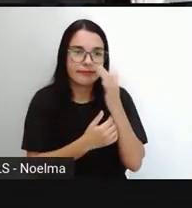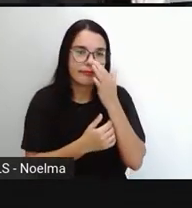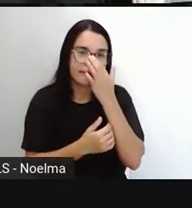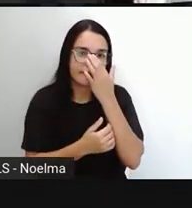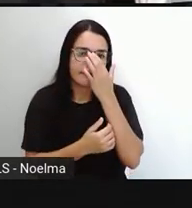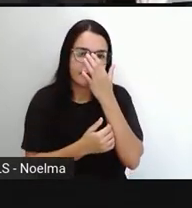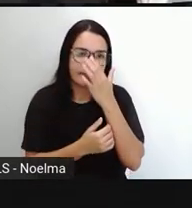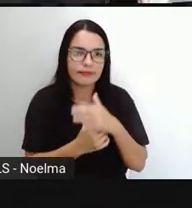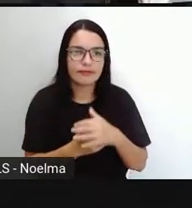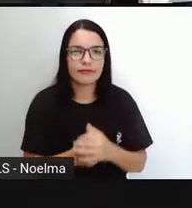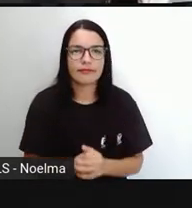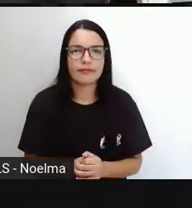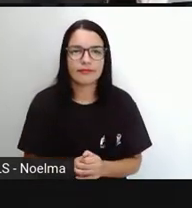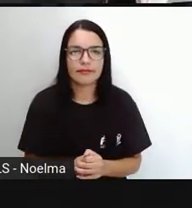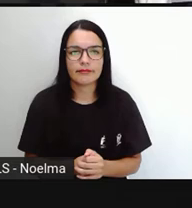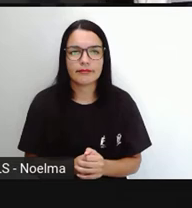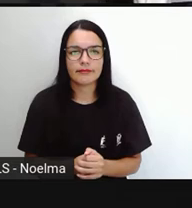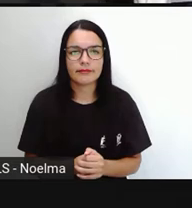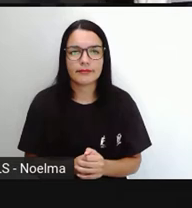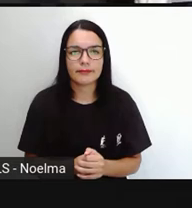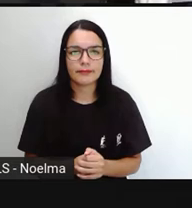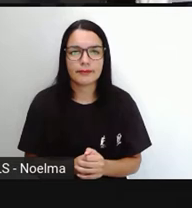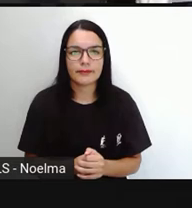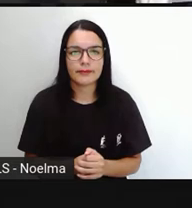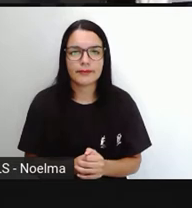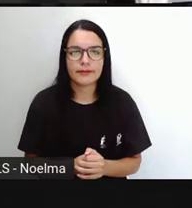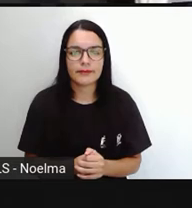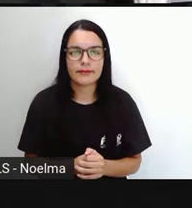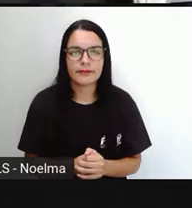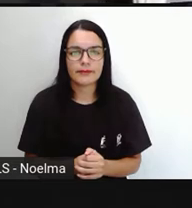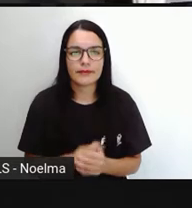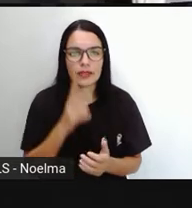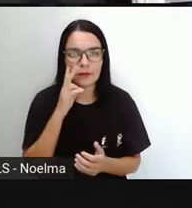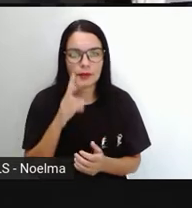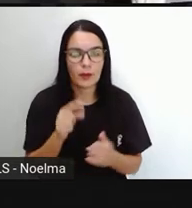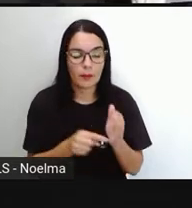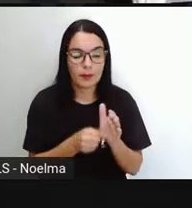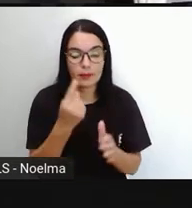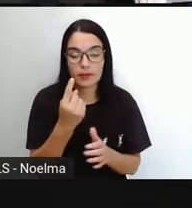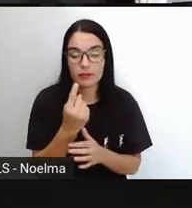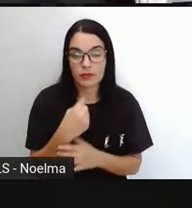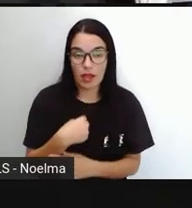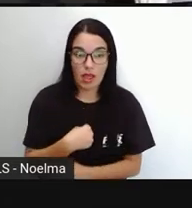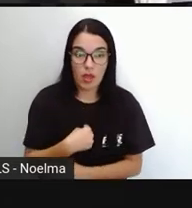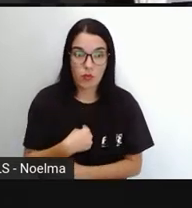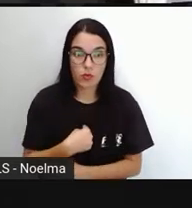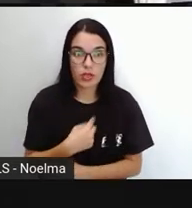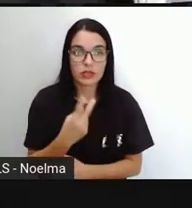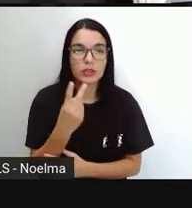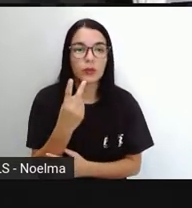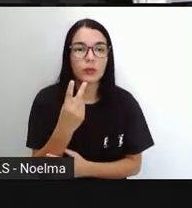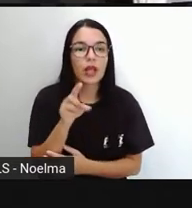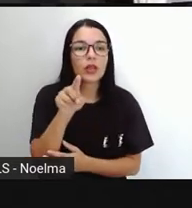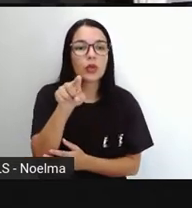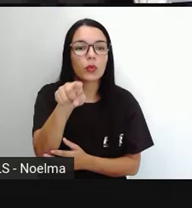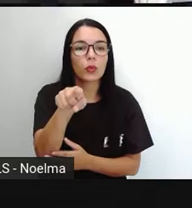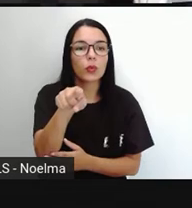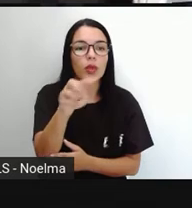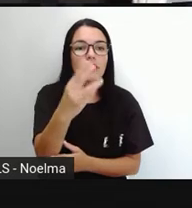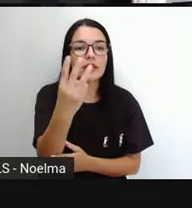segunda e terceira pessoa do plural. No caso aqui, primeira pessoa do singular, eu, segunda, tu,